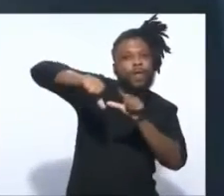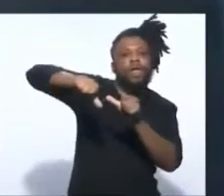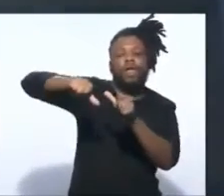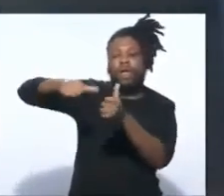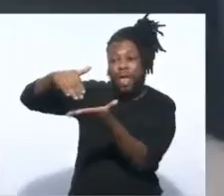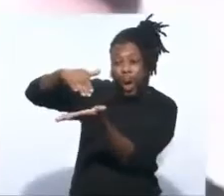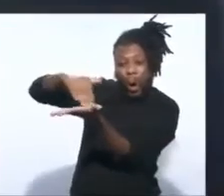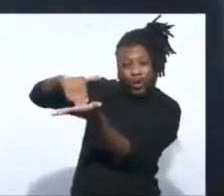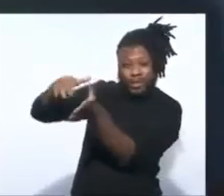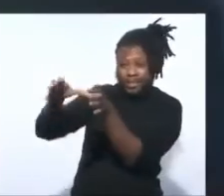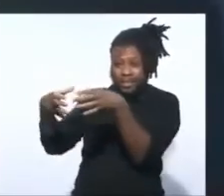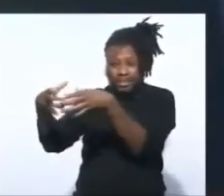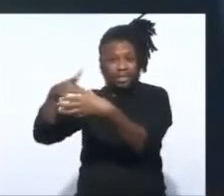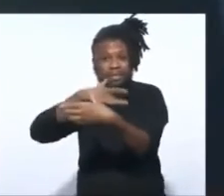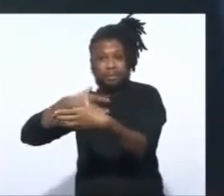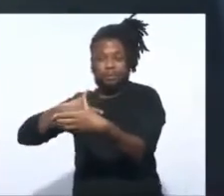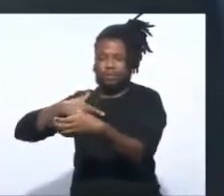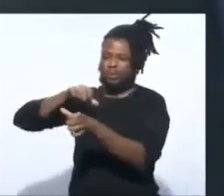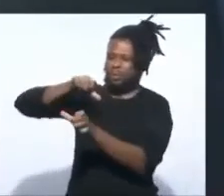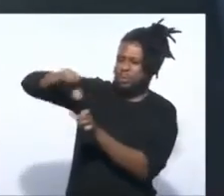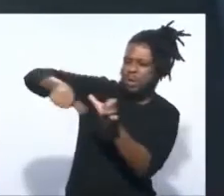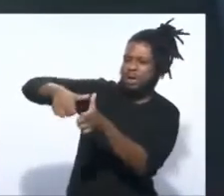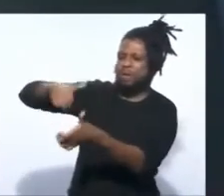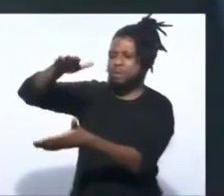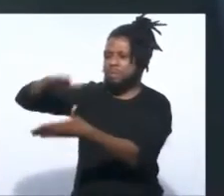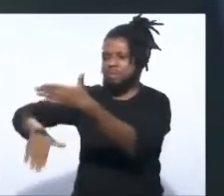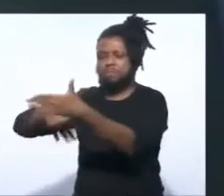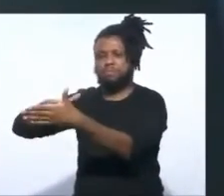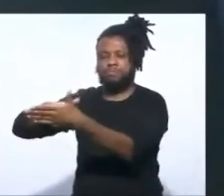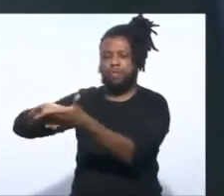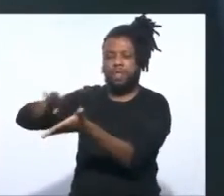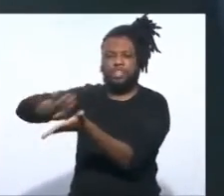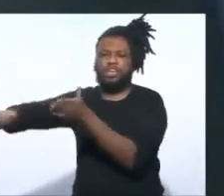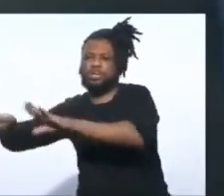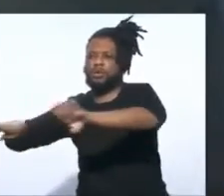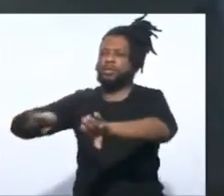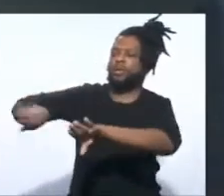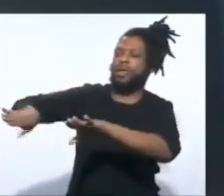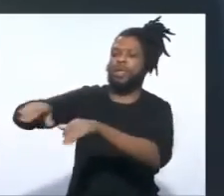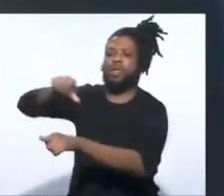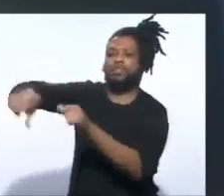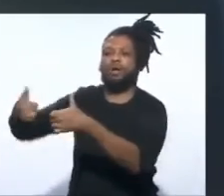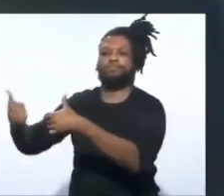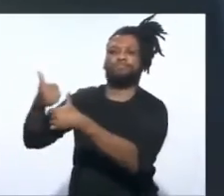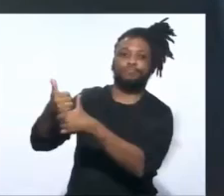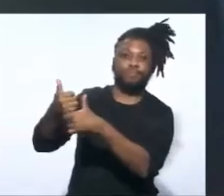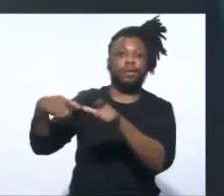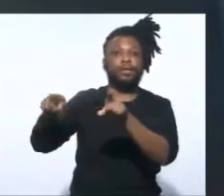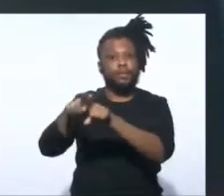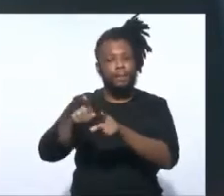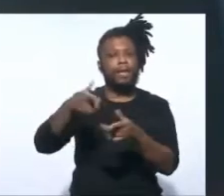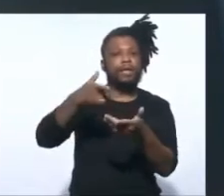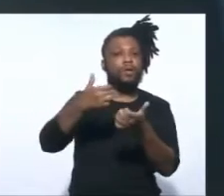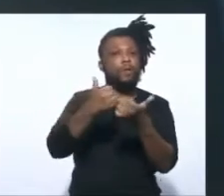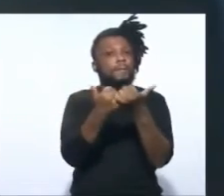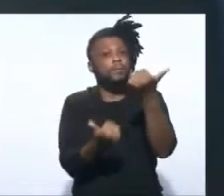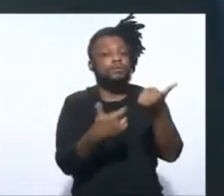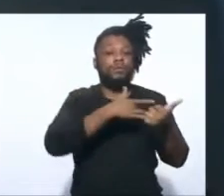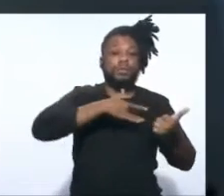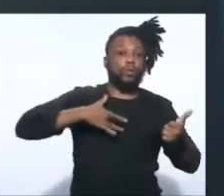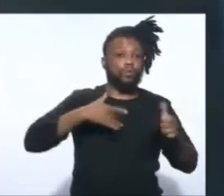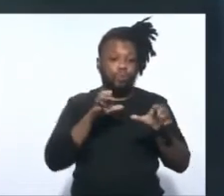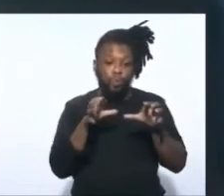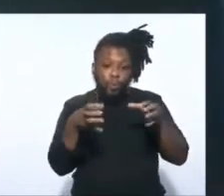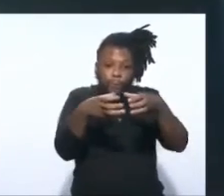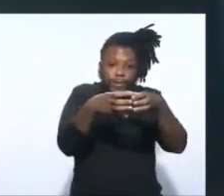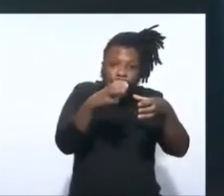secretariado, o governo está se dissolvendo no meio dessa crise. Também trocou o ministro da saúde. O comitê científico do